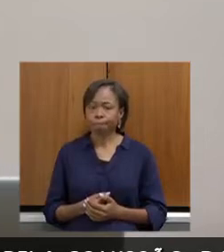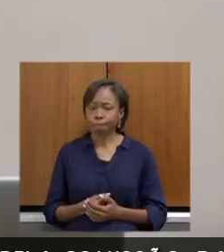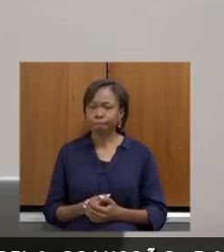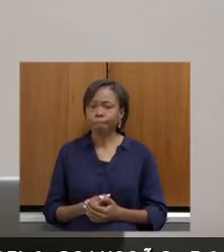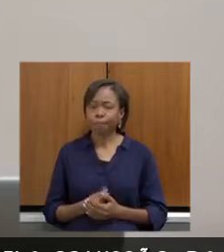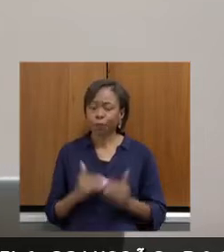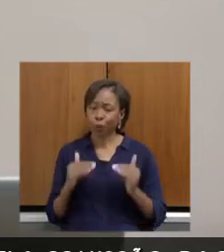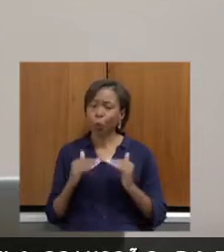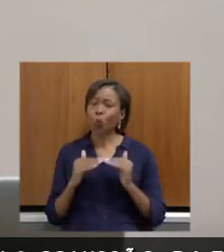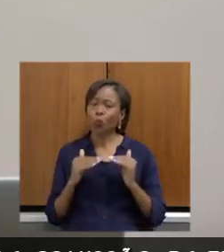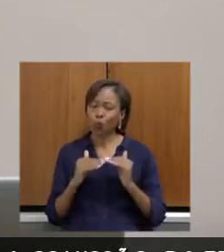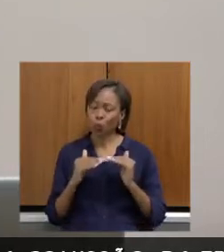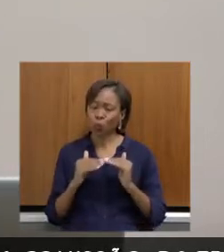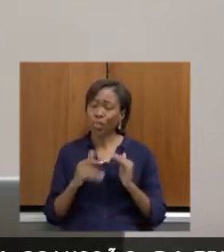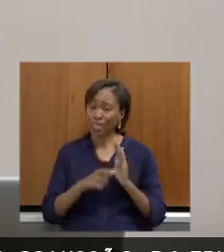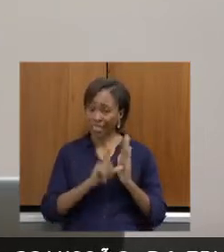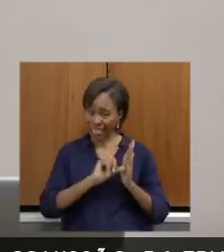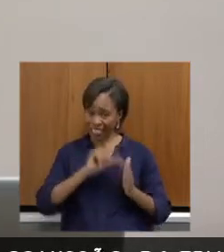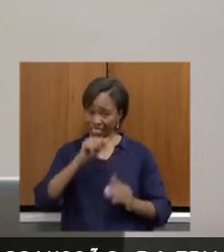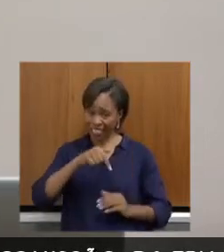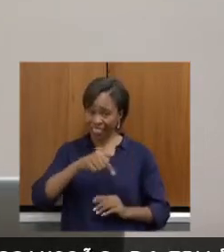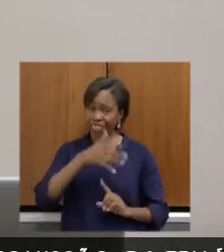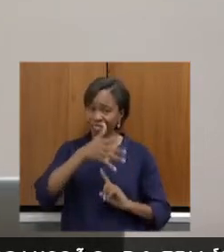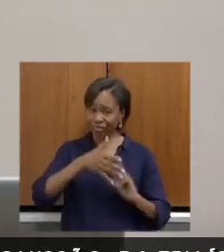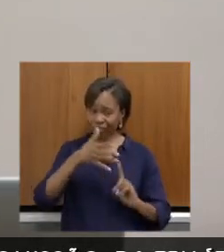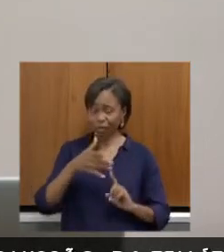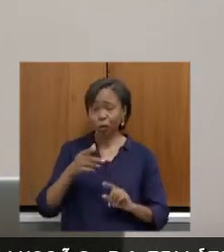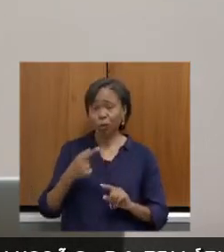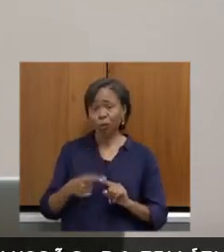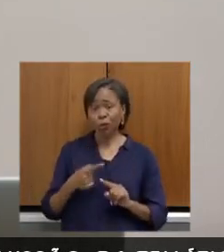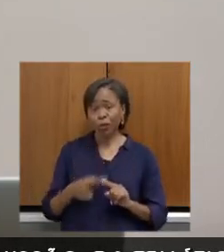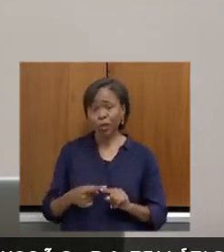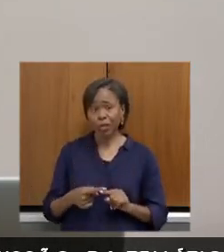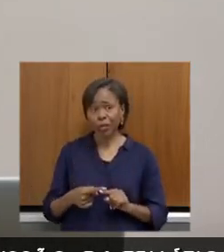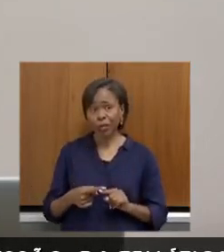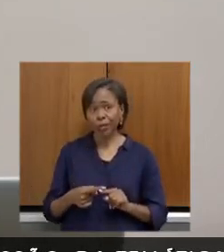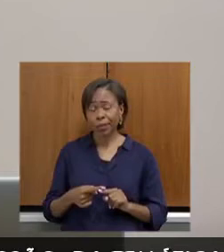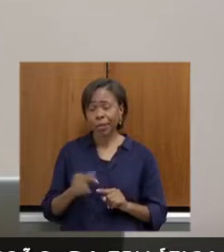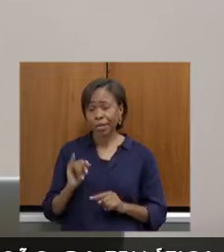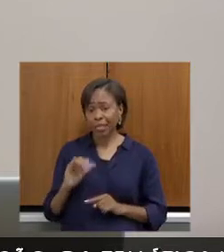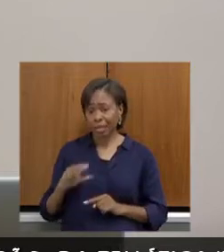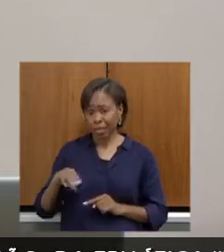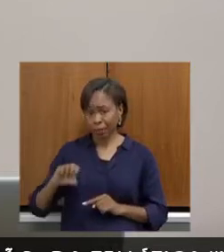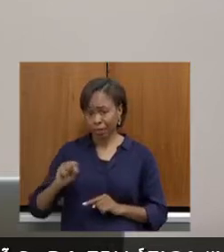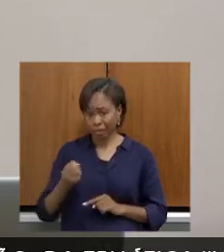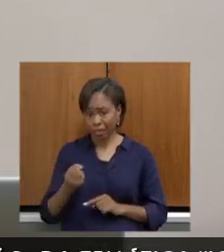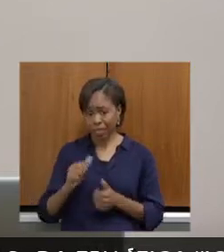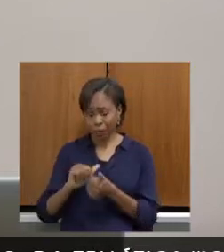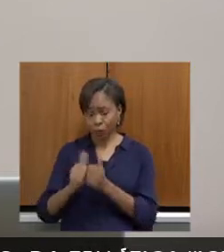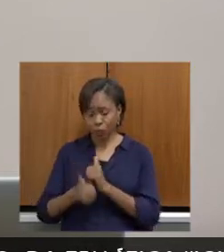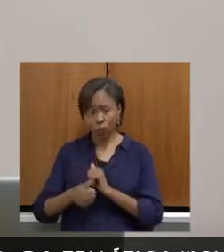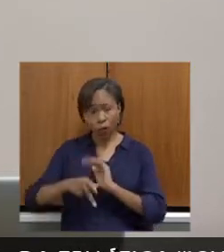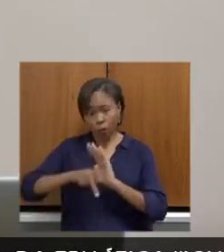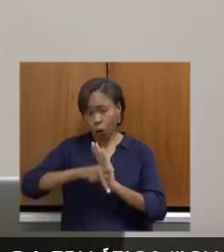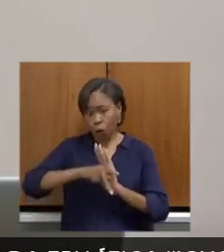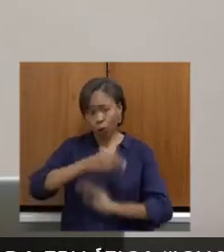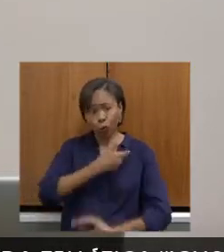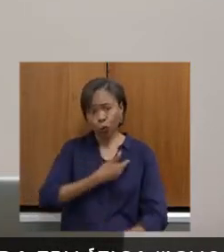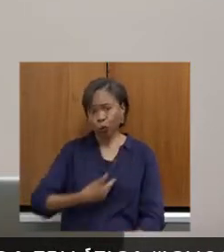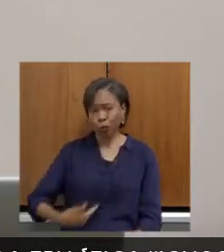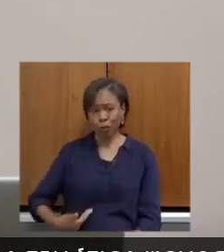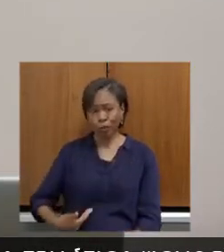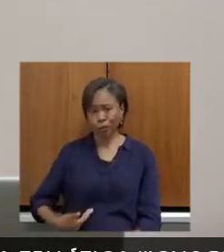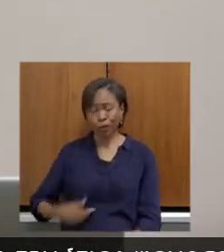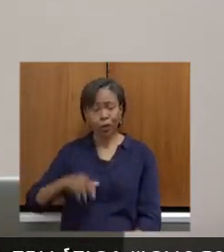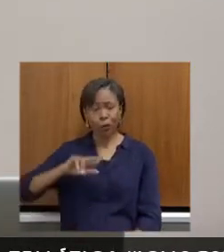confirmar o que foi dito aqui, não é? É uma política de governo, é uma política de Estado, então, a cada ciclo que vem, a dificuldade do